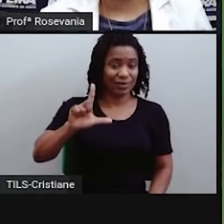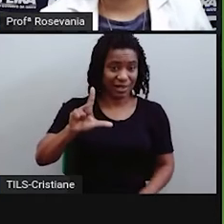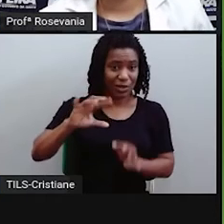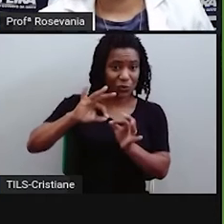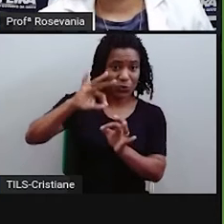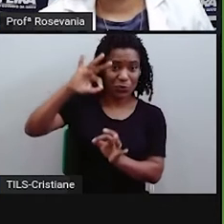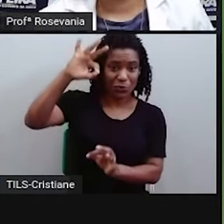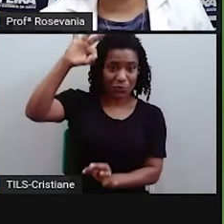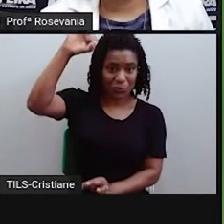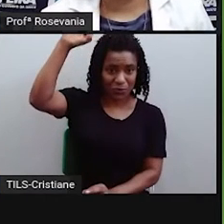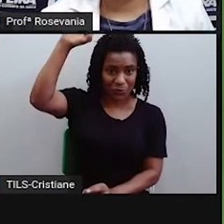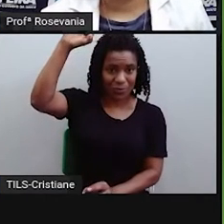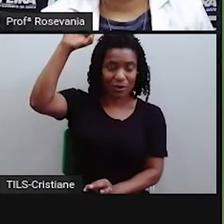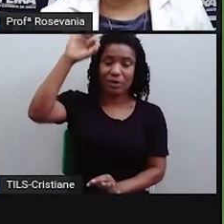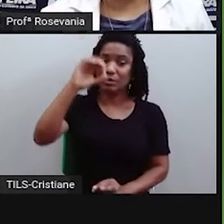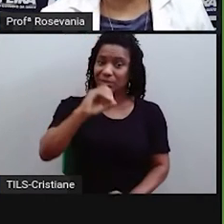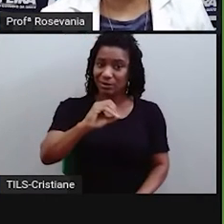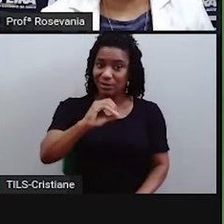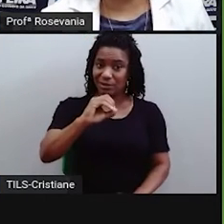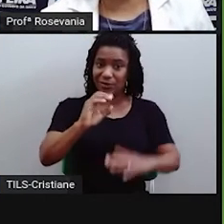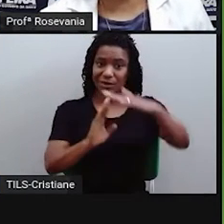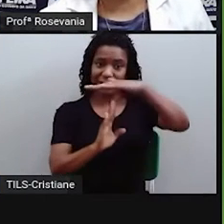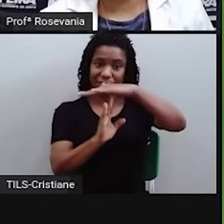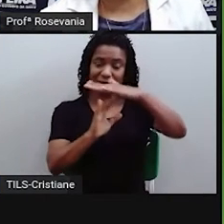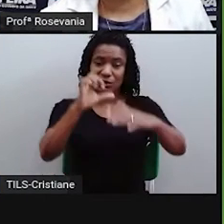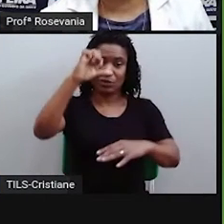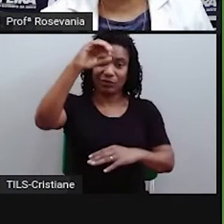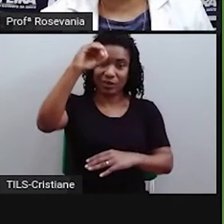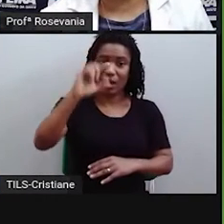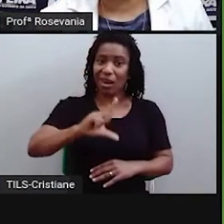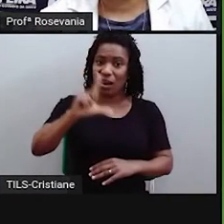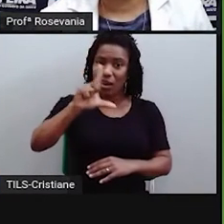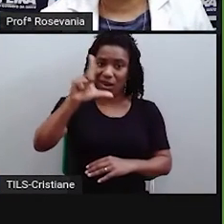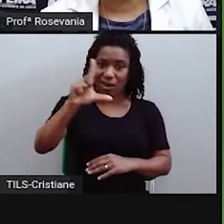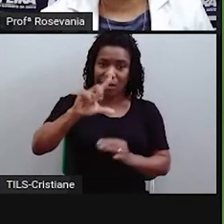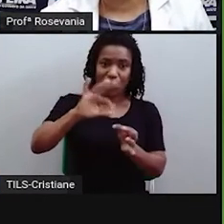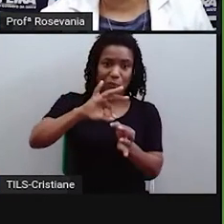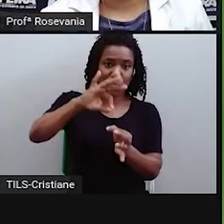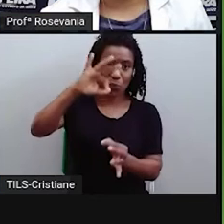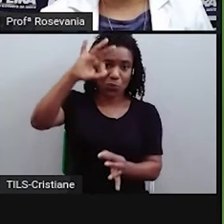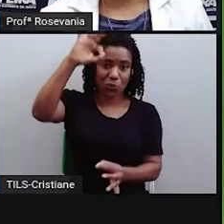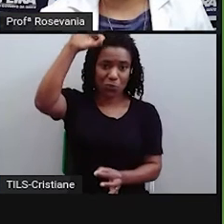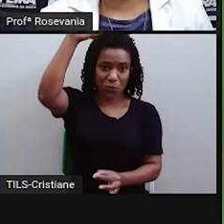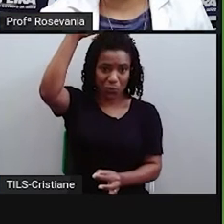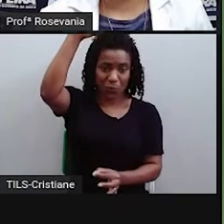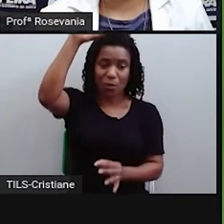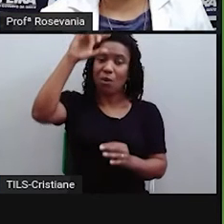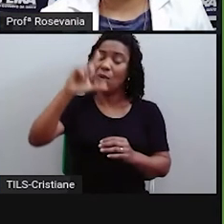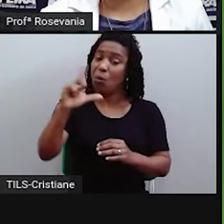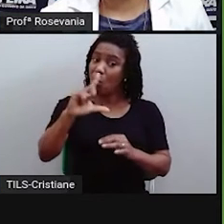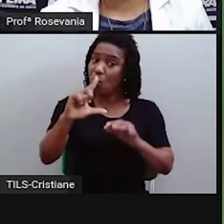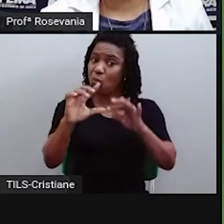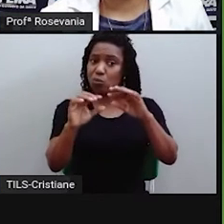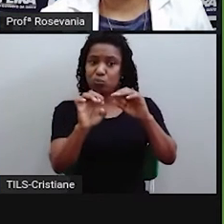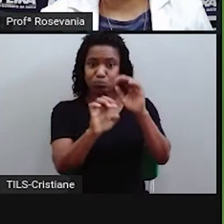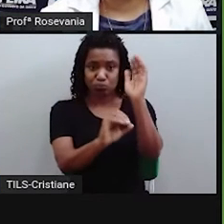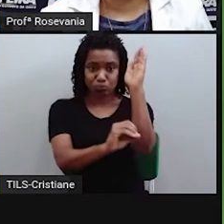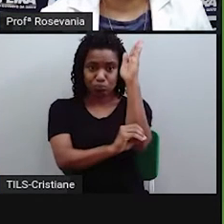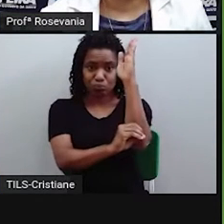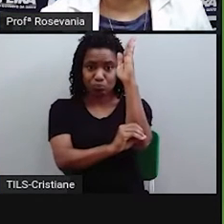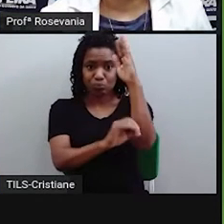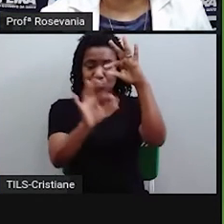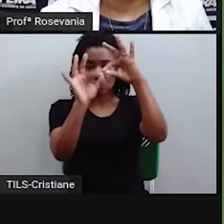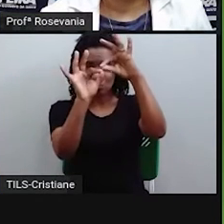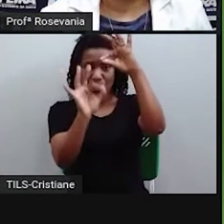zero graus até 90 graus. Tanto nos polos norte e sul, então eu vou zero grau, zero, um grau, dois graus,